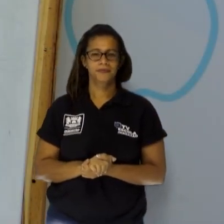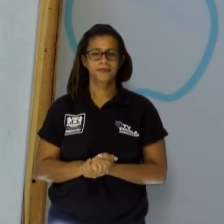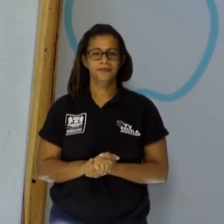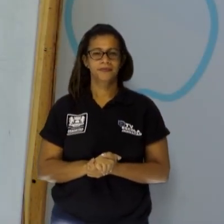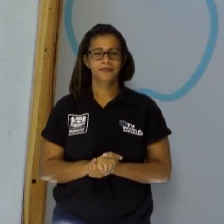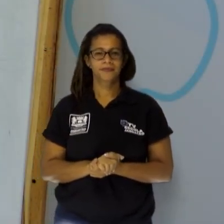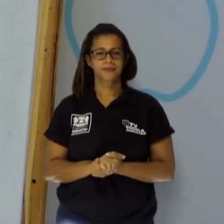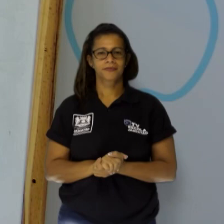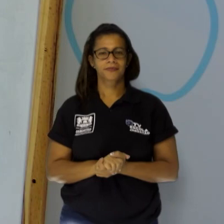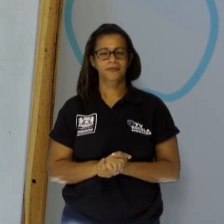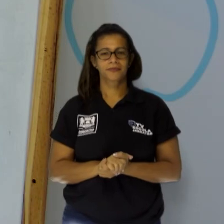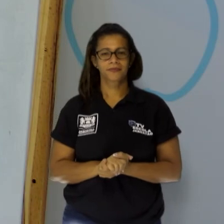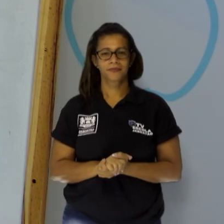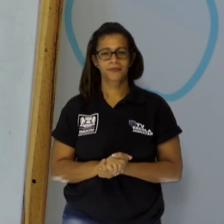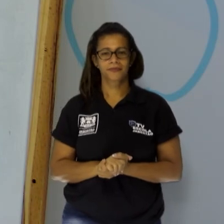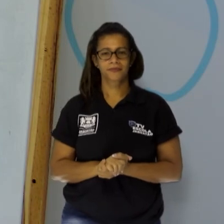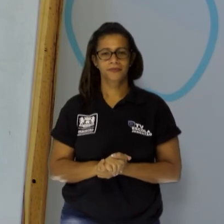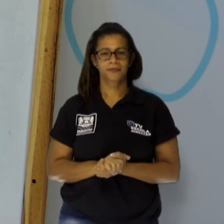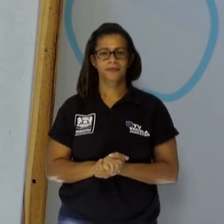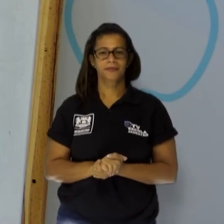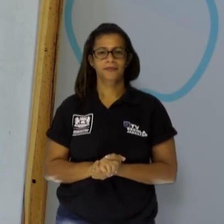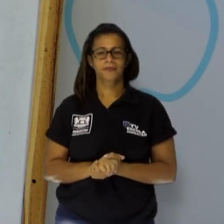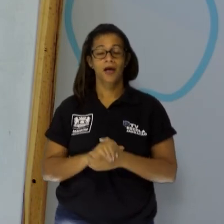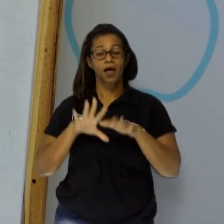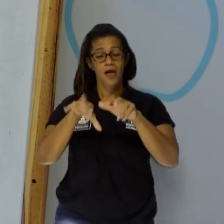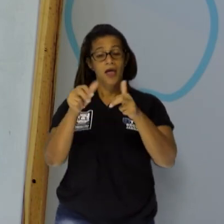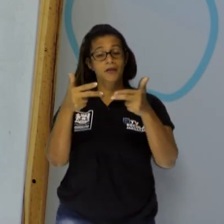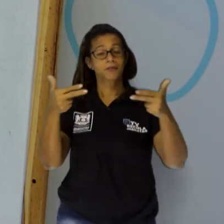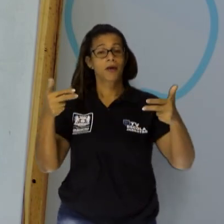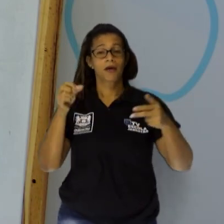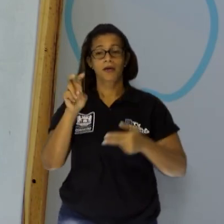Vinícius...